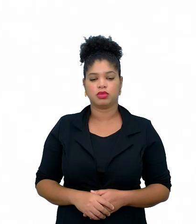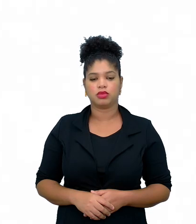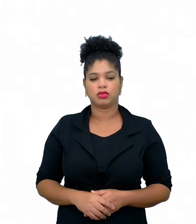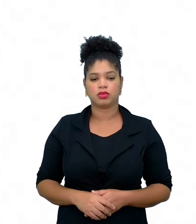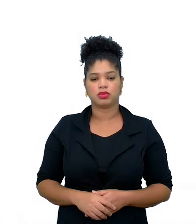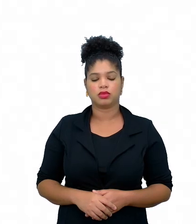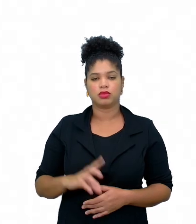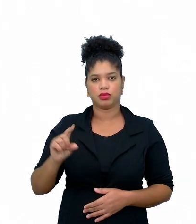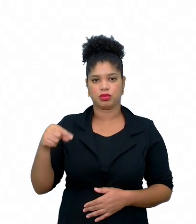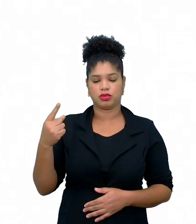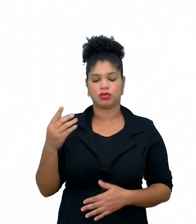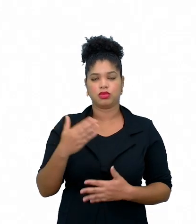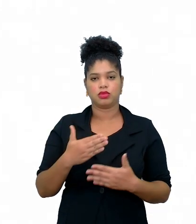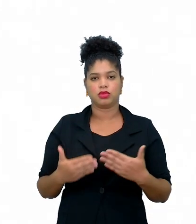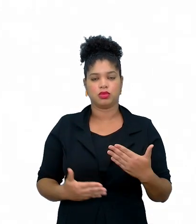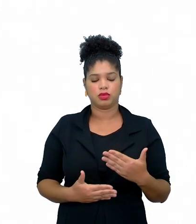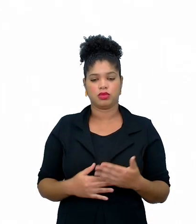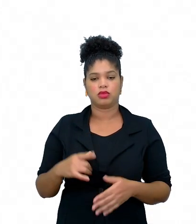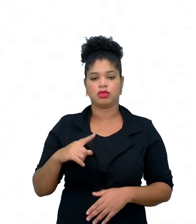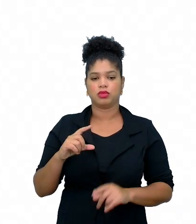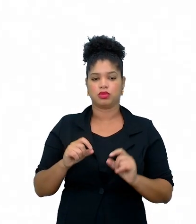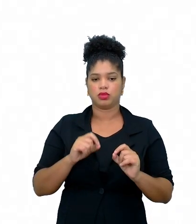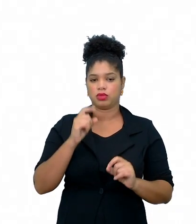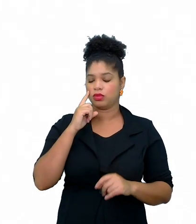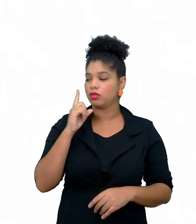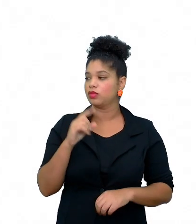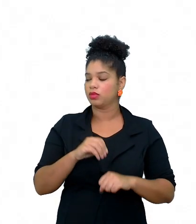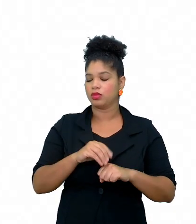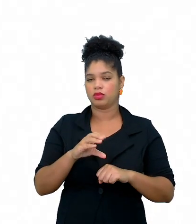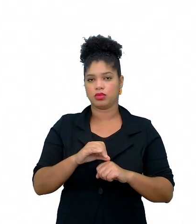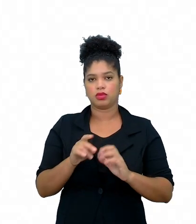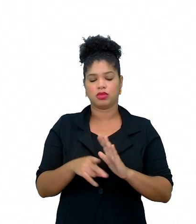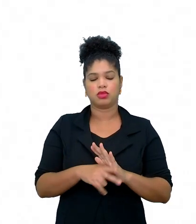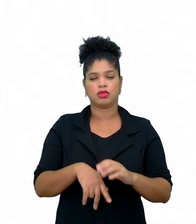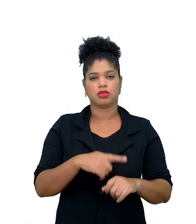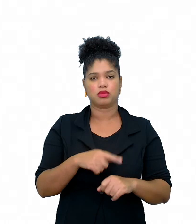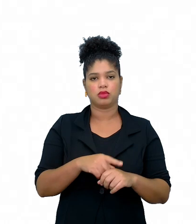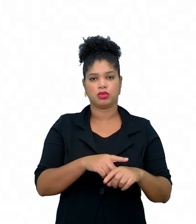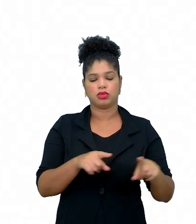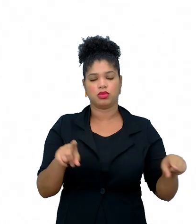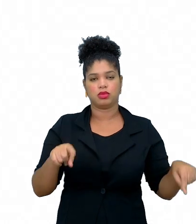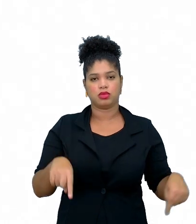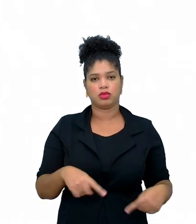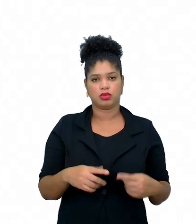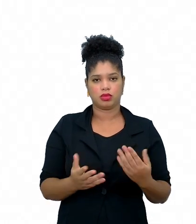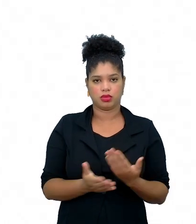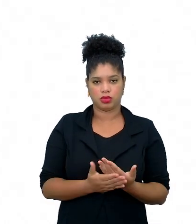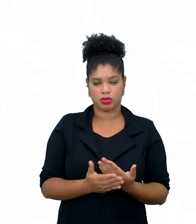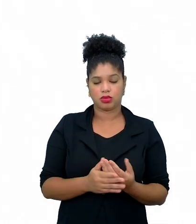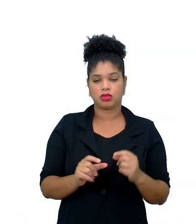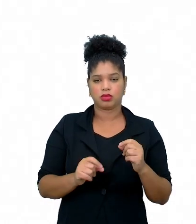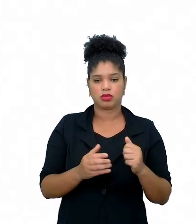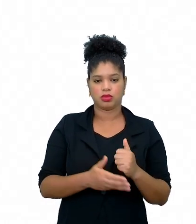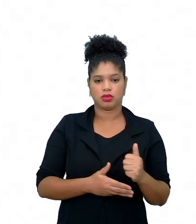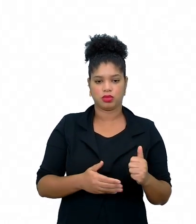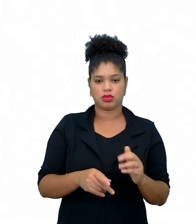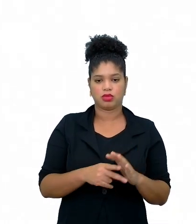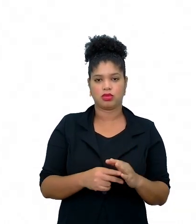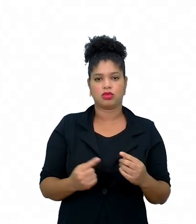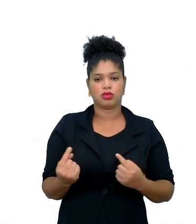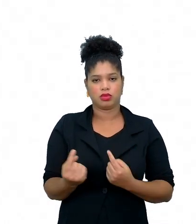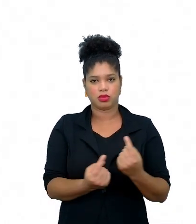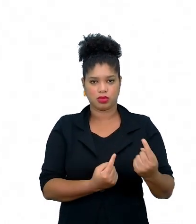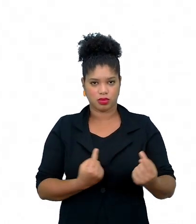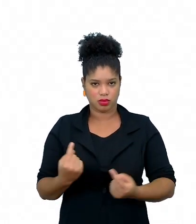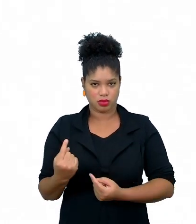No próximo slide, nós temos, então, a sugestão da gestão da sala de aula, baseada na rotação por